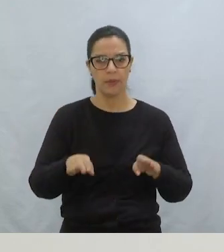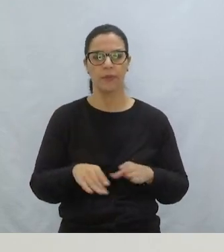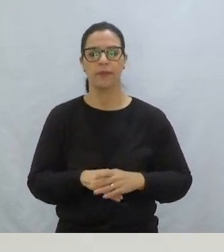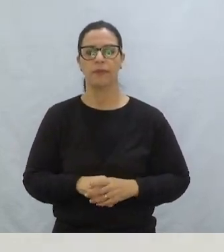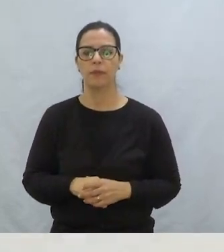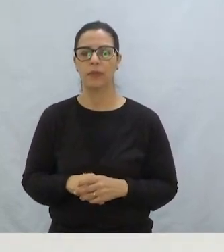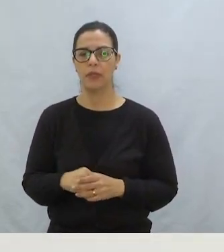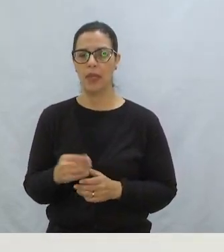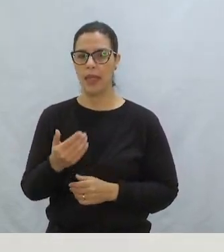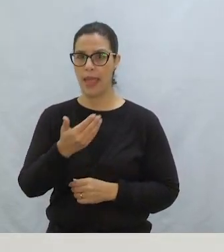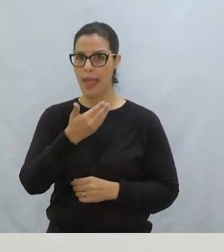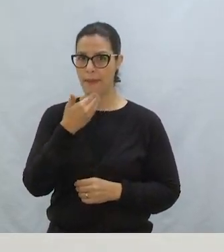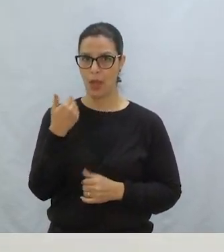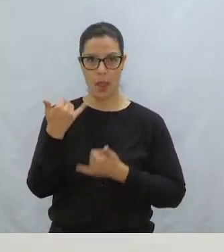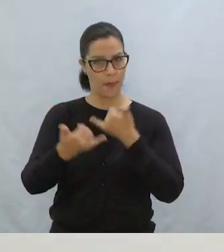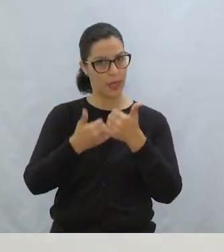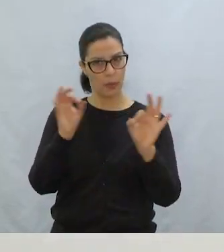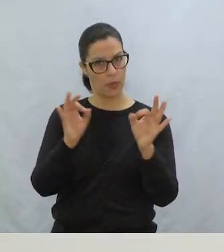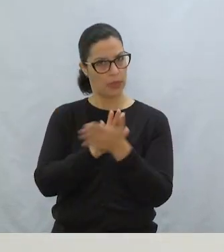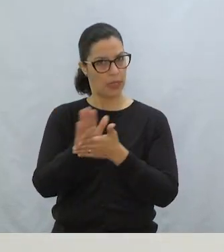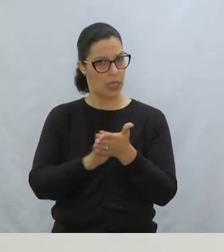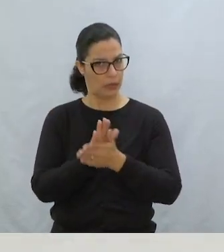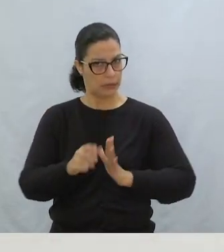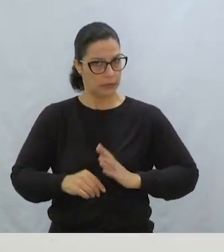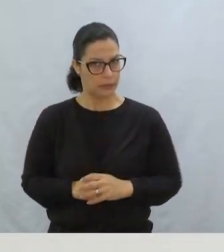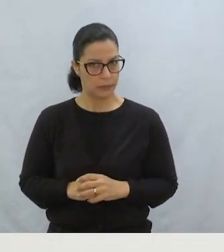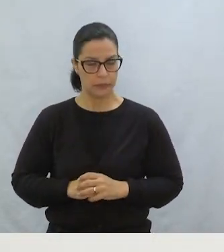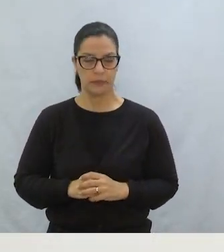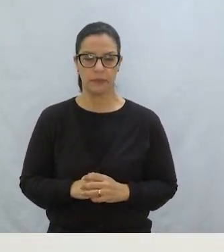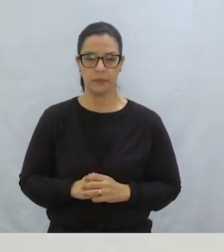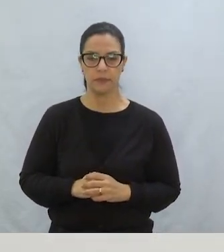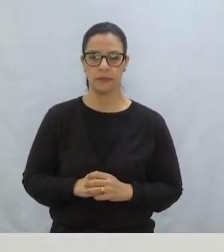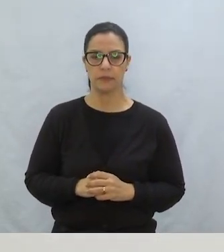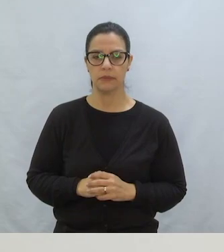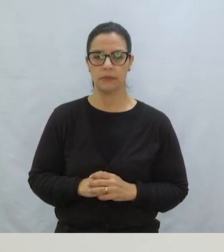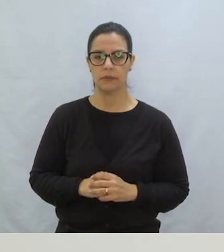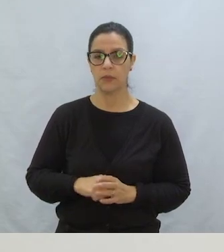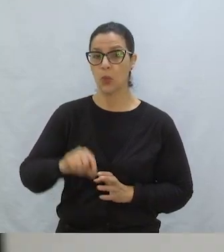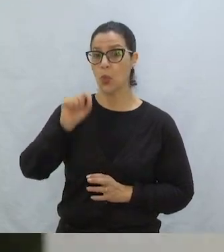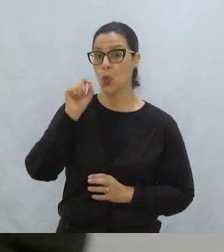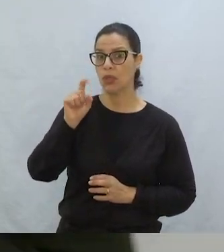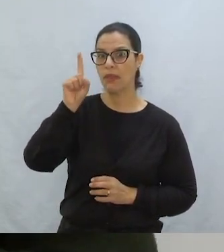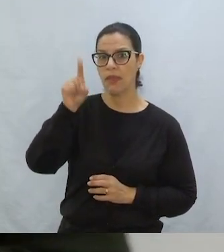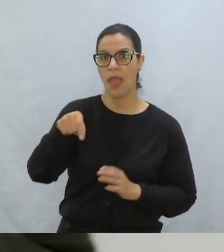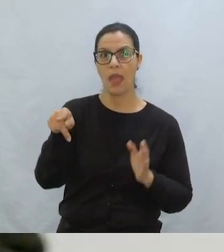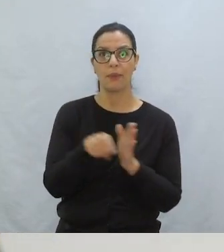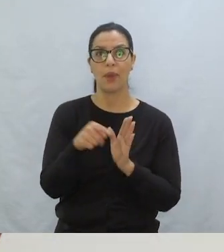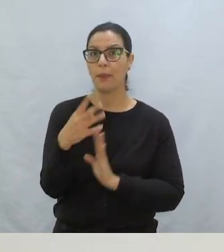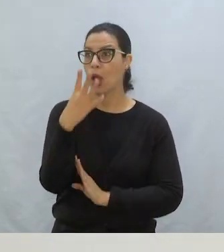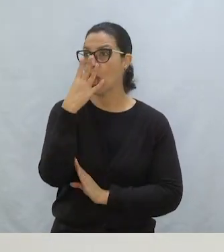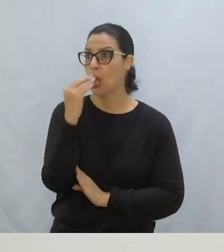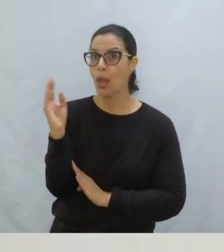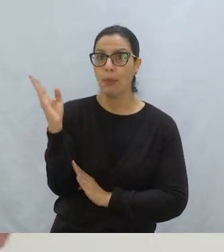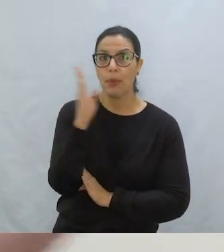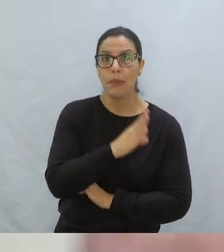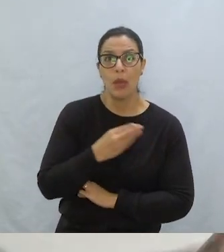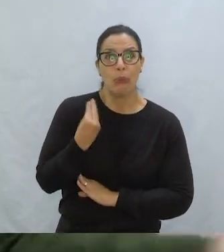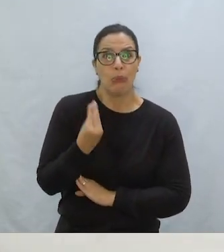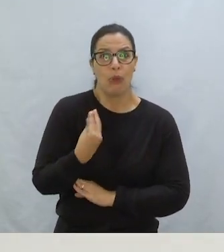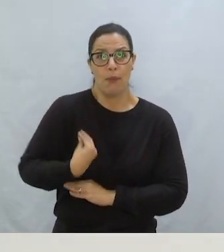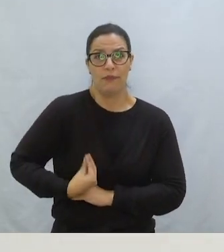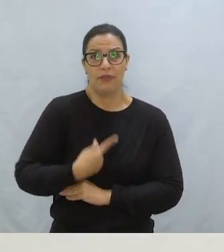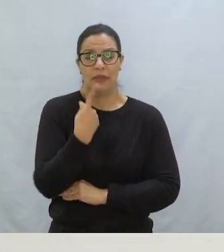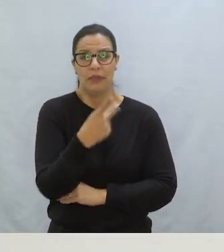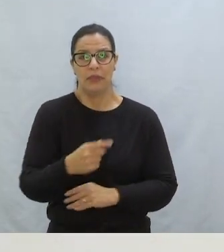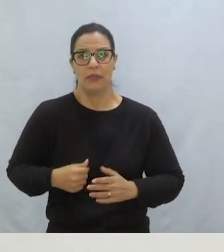caminho Melhor não brincar com uma coisa dessas, não O que será do lobo mau,